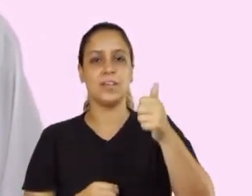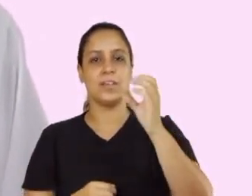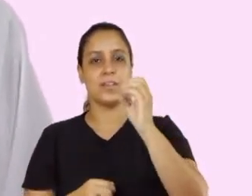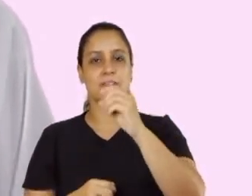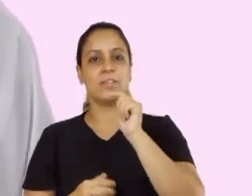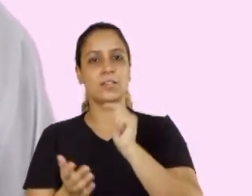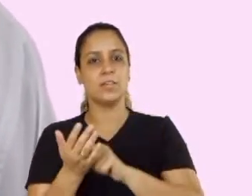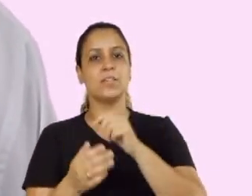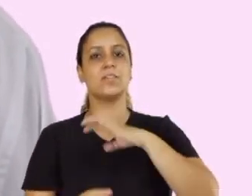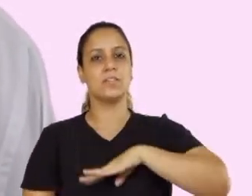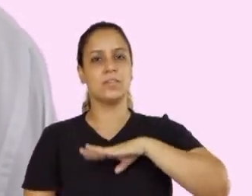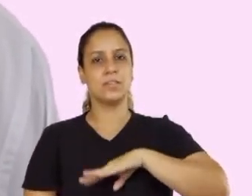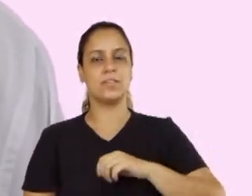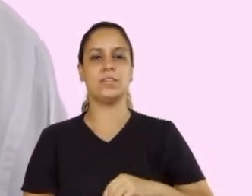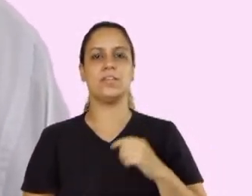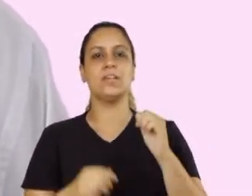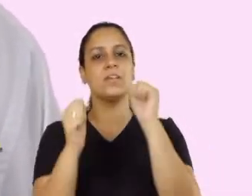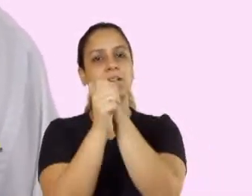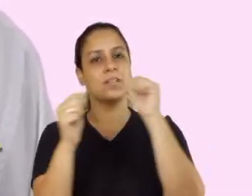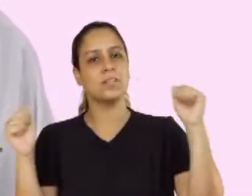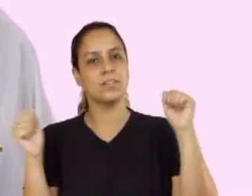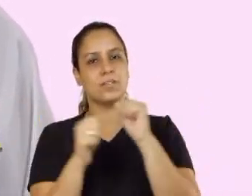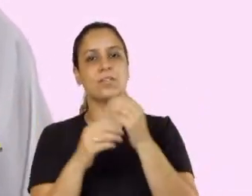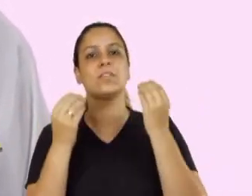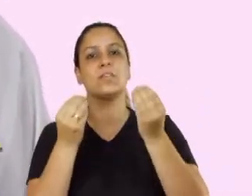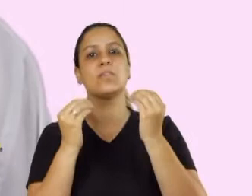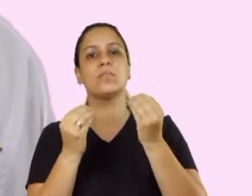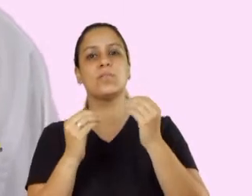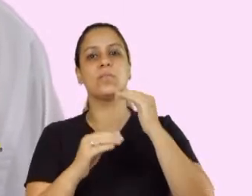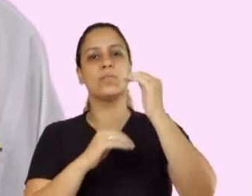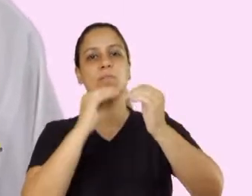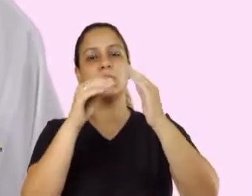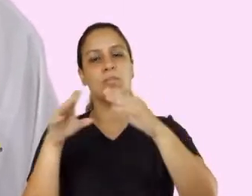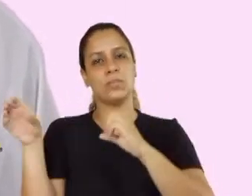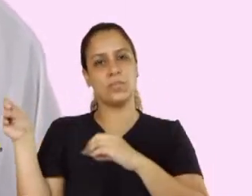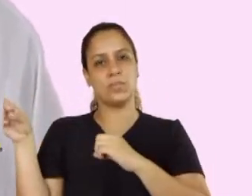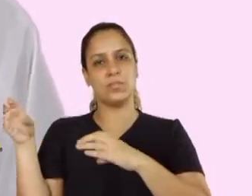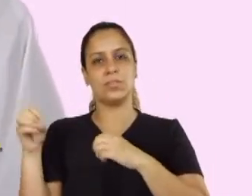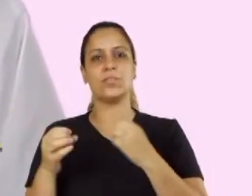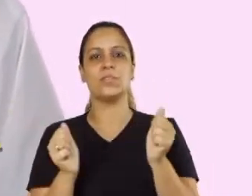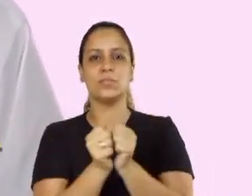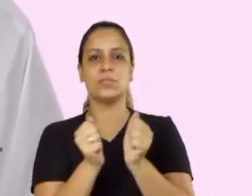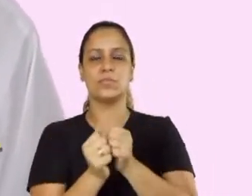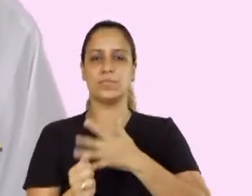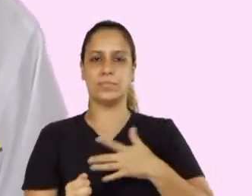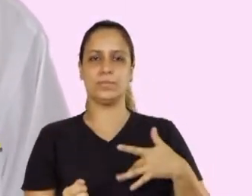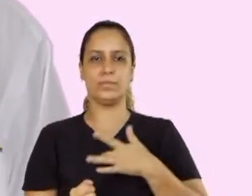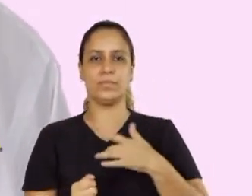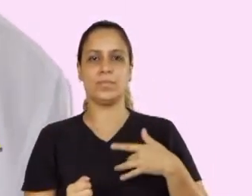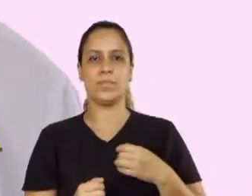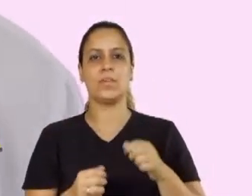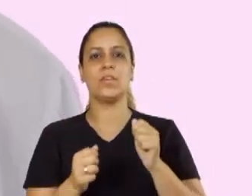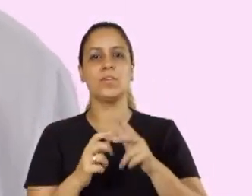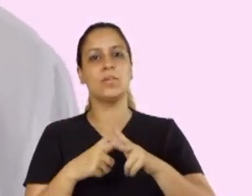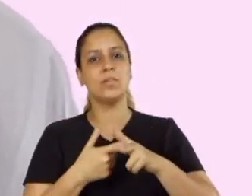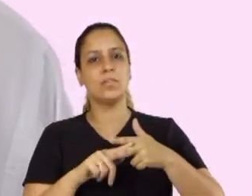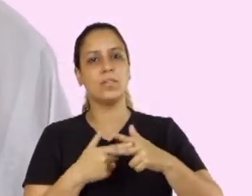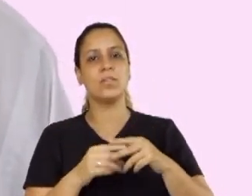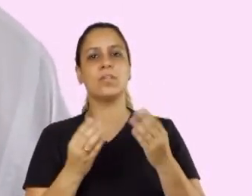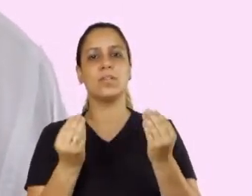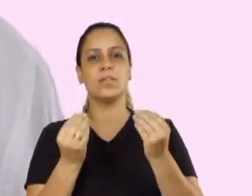adolescentes em 100 pontos da cidade. É o esporte como ponte entre a educação e a saúde,